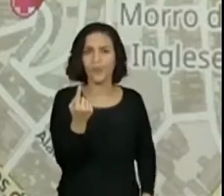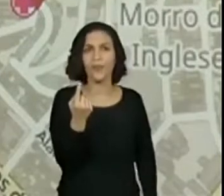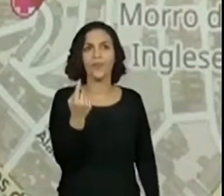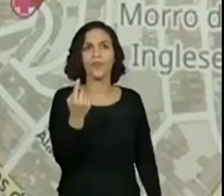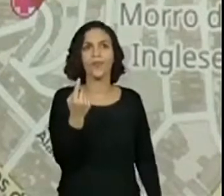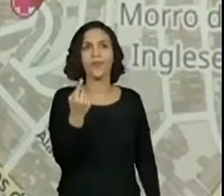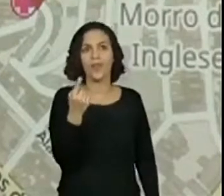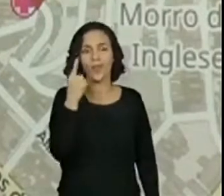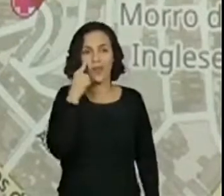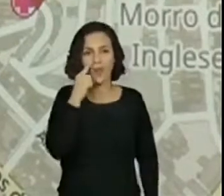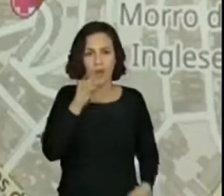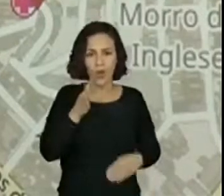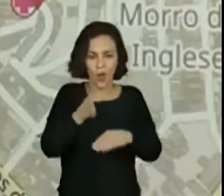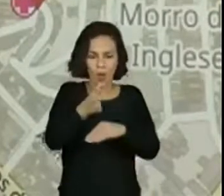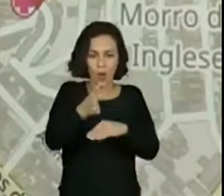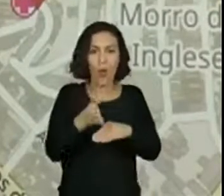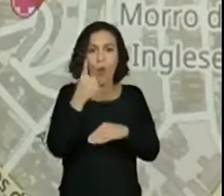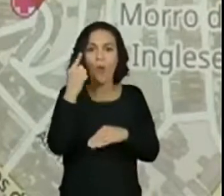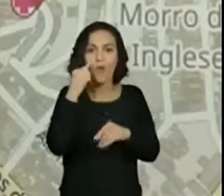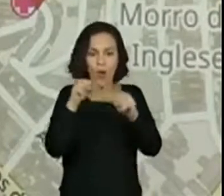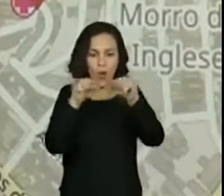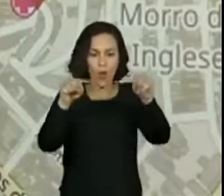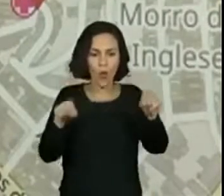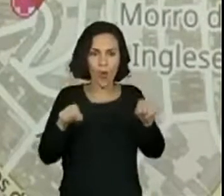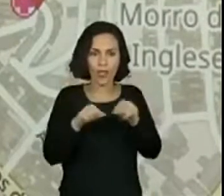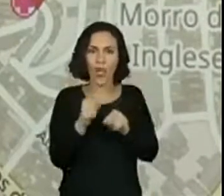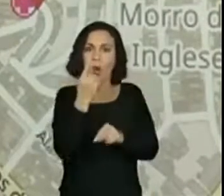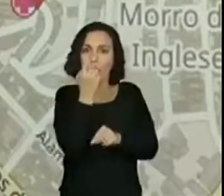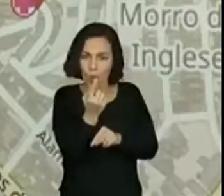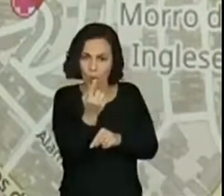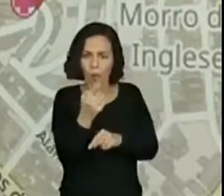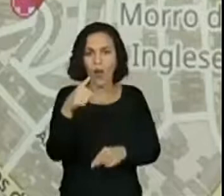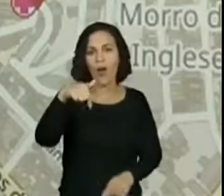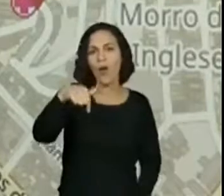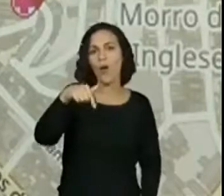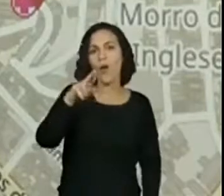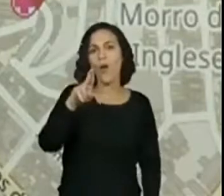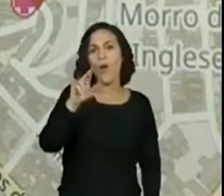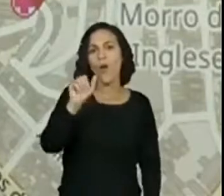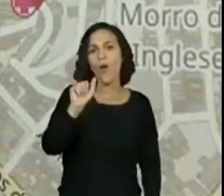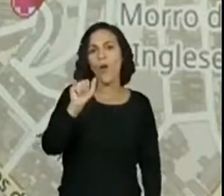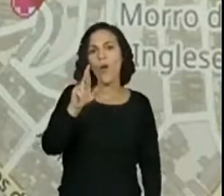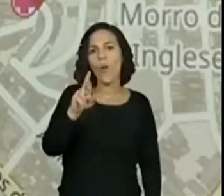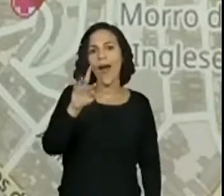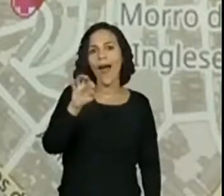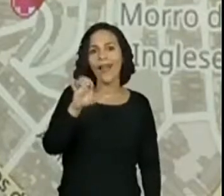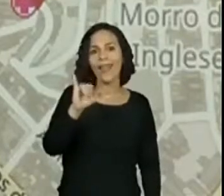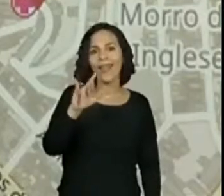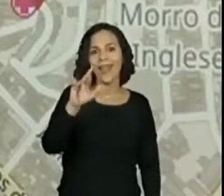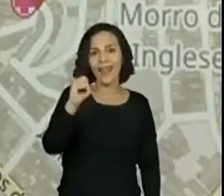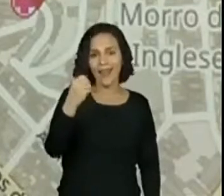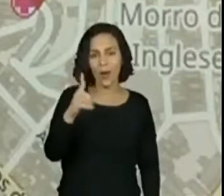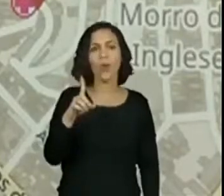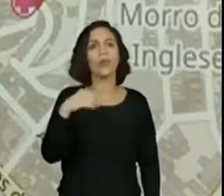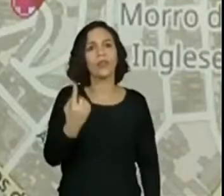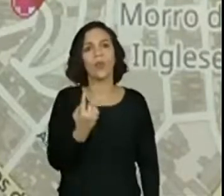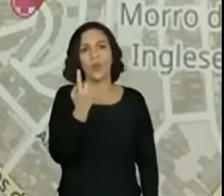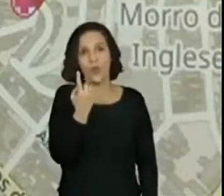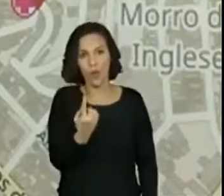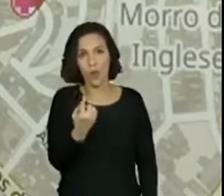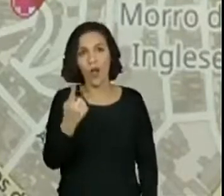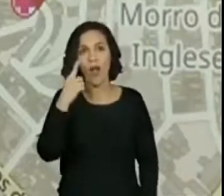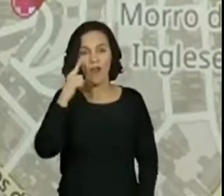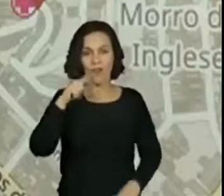até essa rua aqui é um quarteirão. Aí, aqui é outro quarteirão. Outro quarteirão. Aqui tem o MASP.